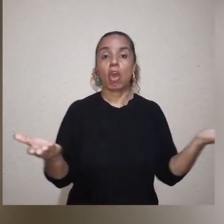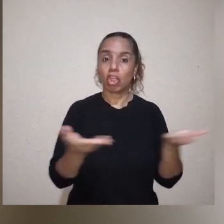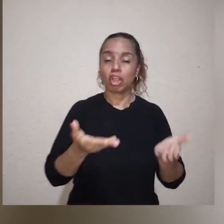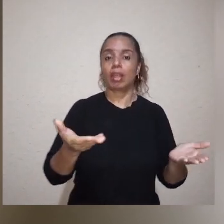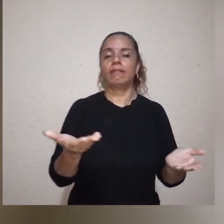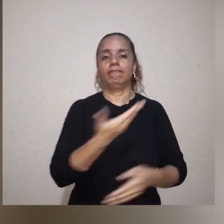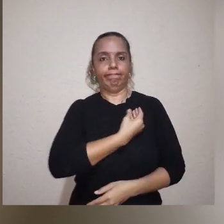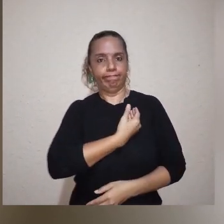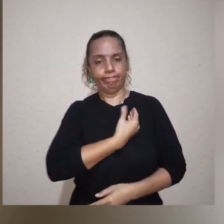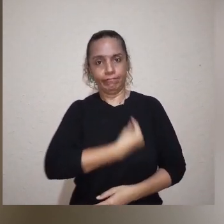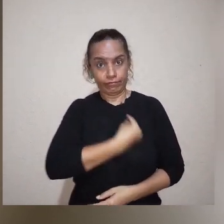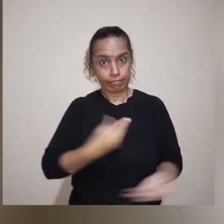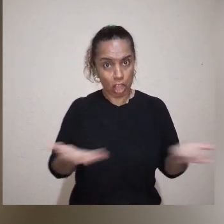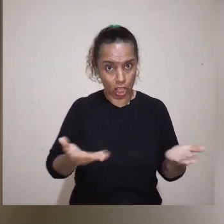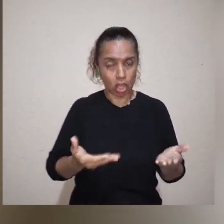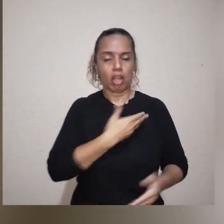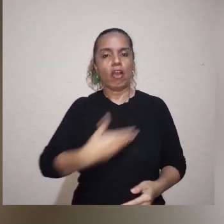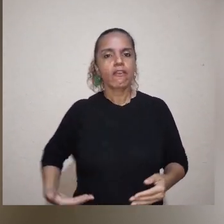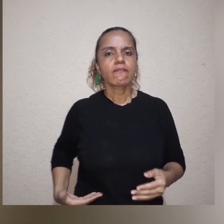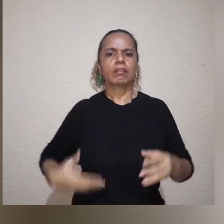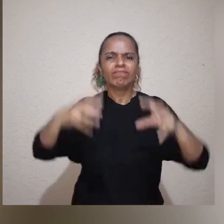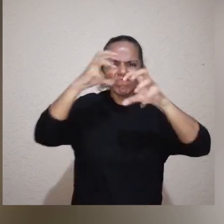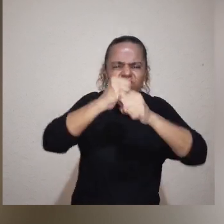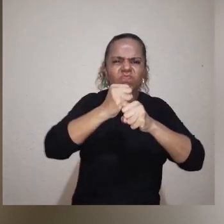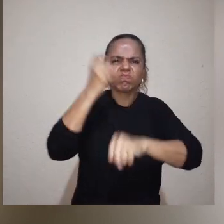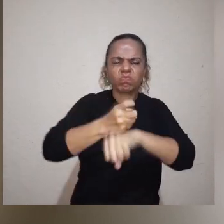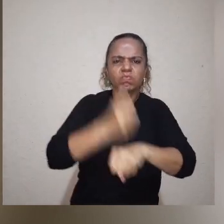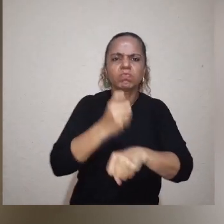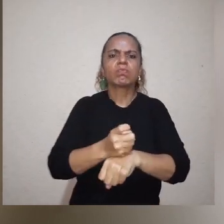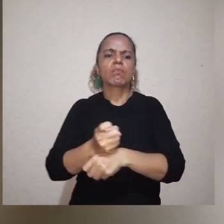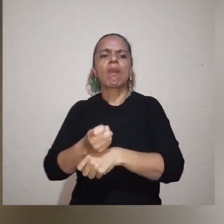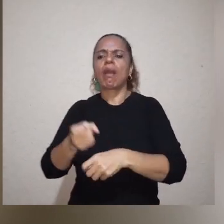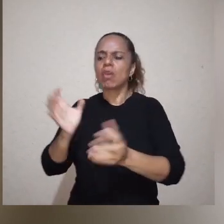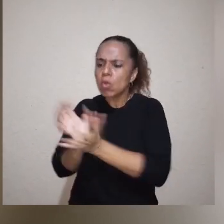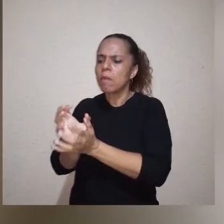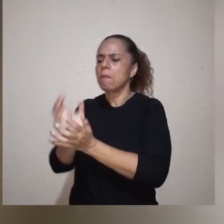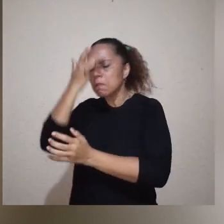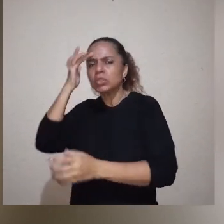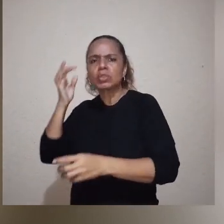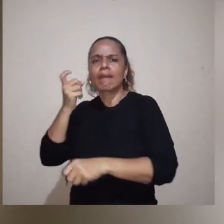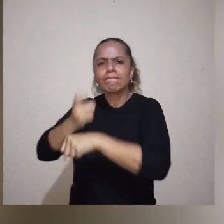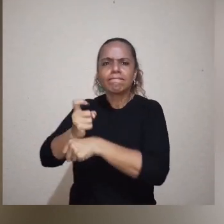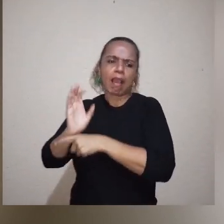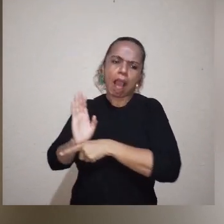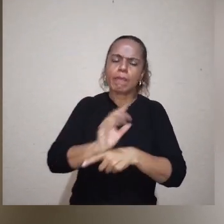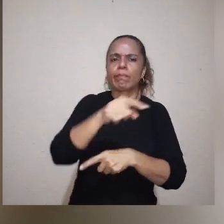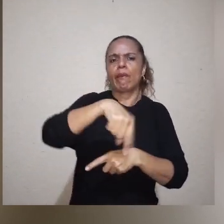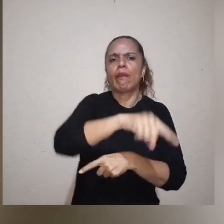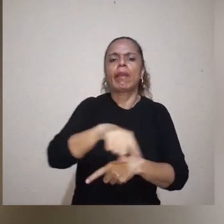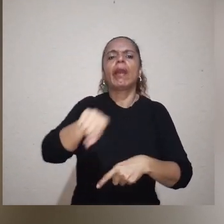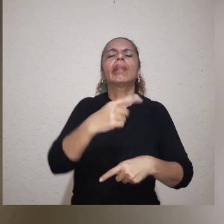vivendo sob um governo obscurantista, apoiado por pessoas obscurantistas, que não desejam